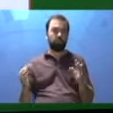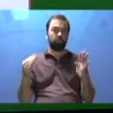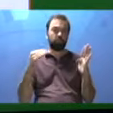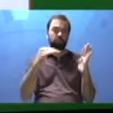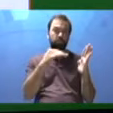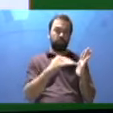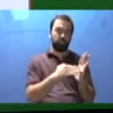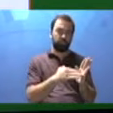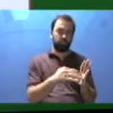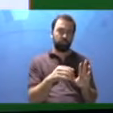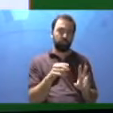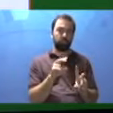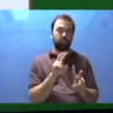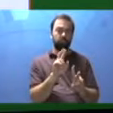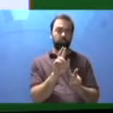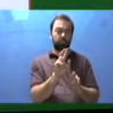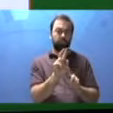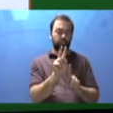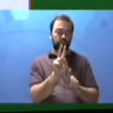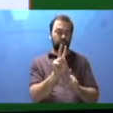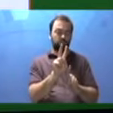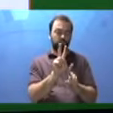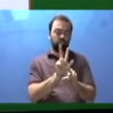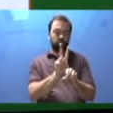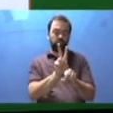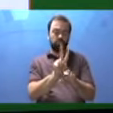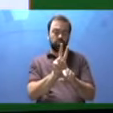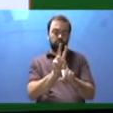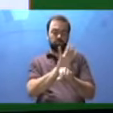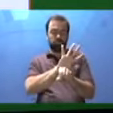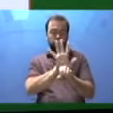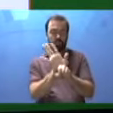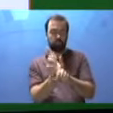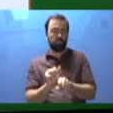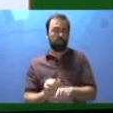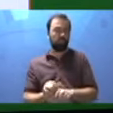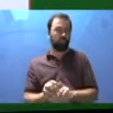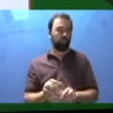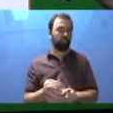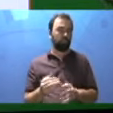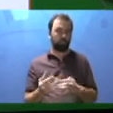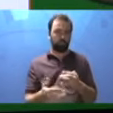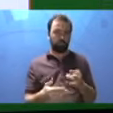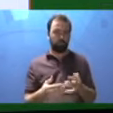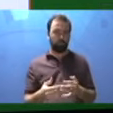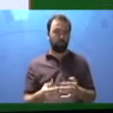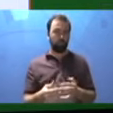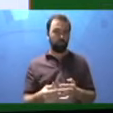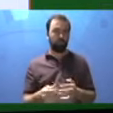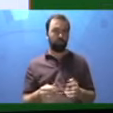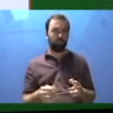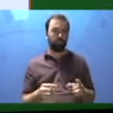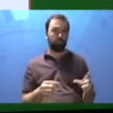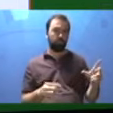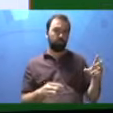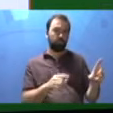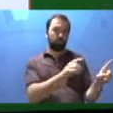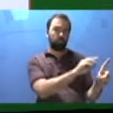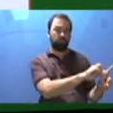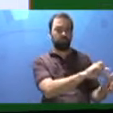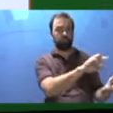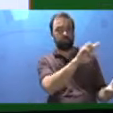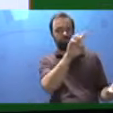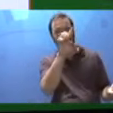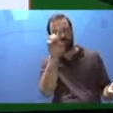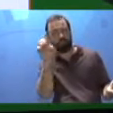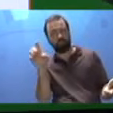também quer visitar a sala dos adornos de pernas e braços. Depois de visitar a sala dos cocares. Então, de um lugar vai